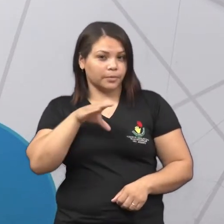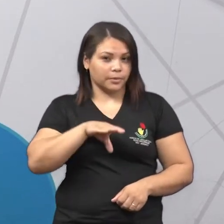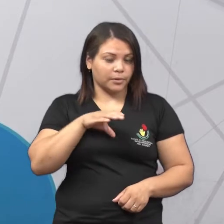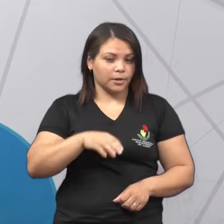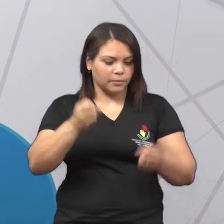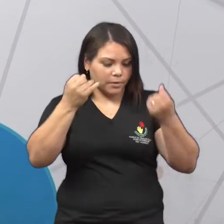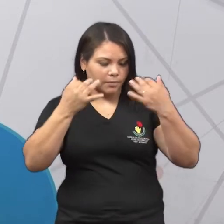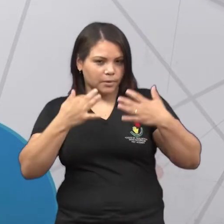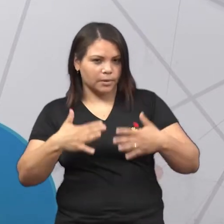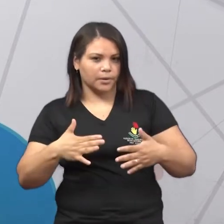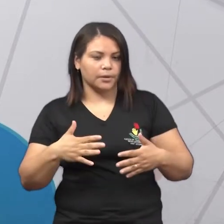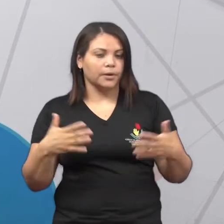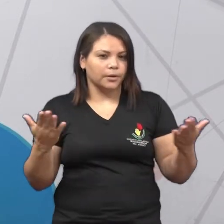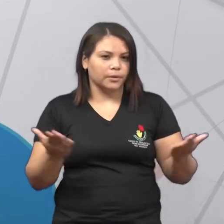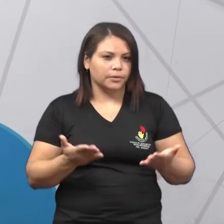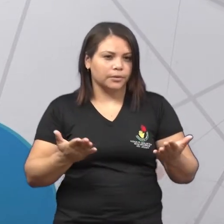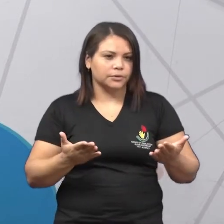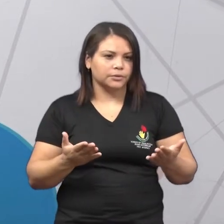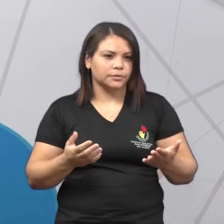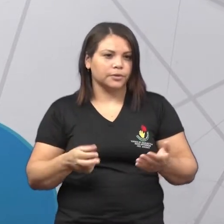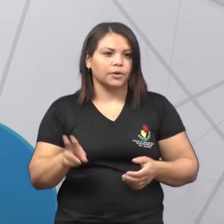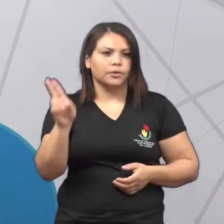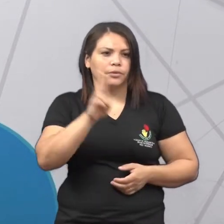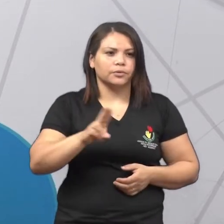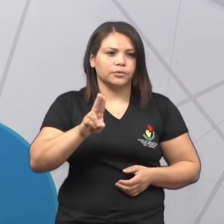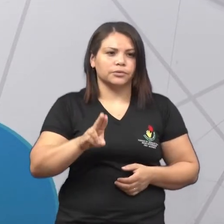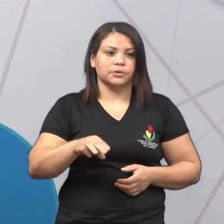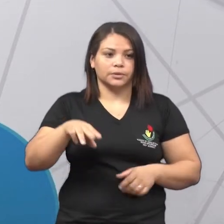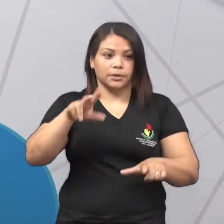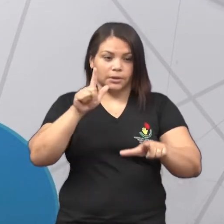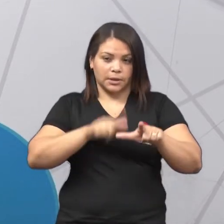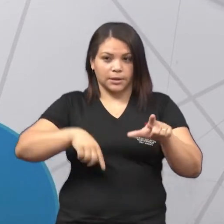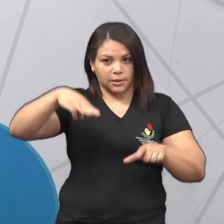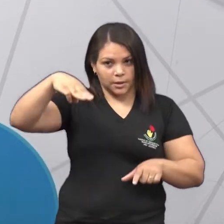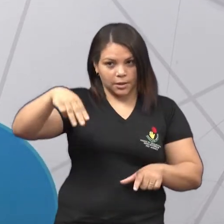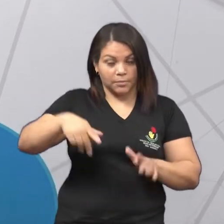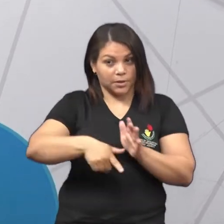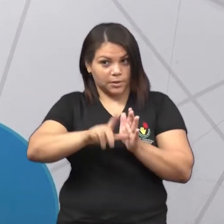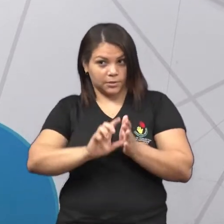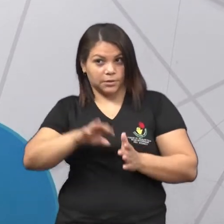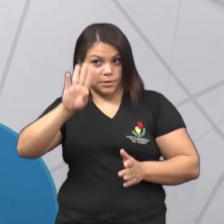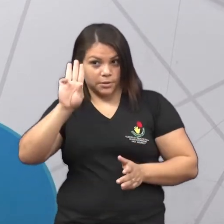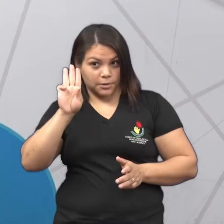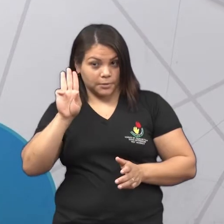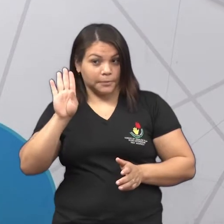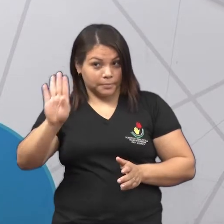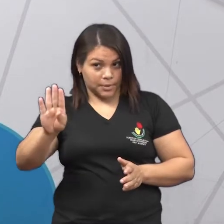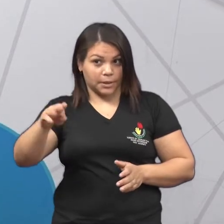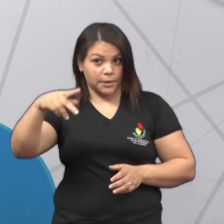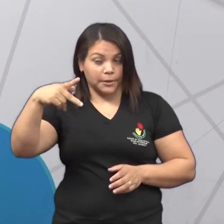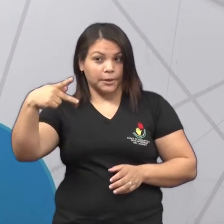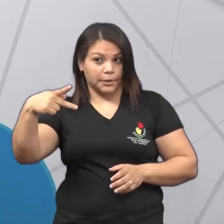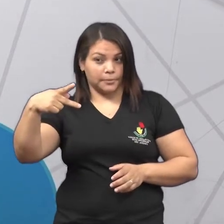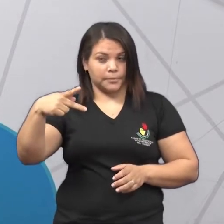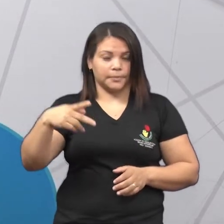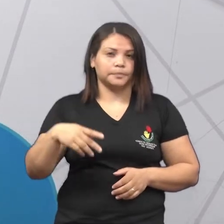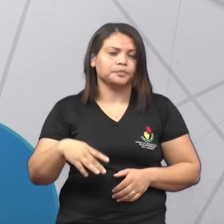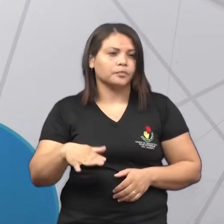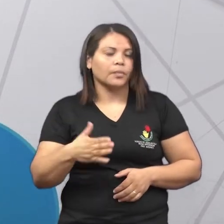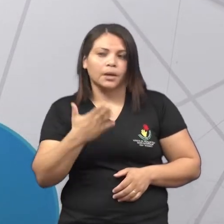Vou estar explicando para vocês hoje o uso da letra M antes de B e P, tá certo? Eu peço para